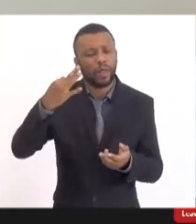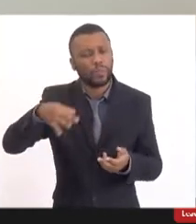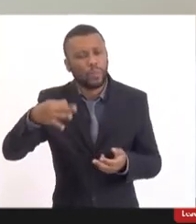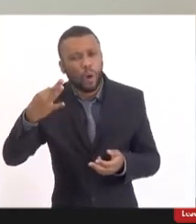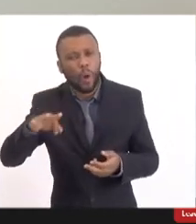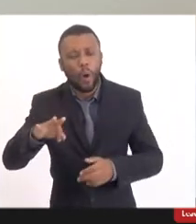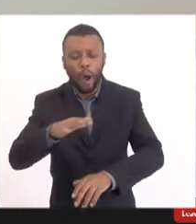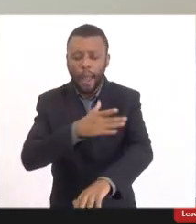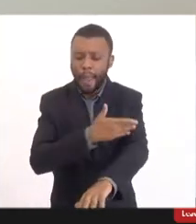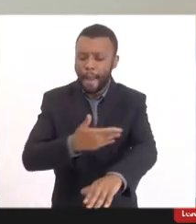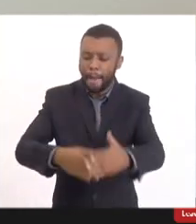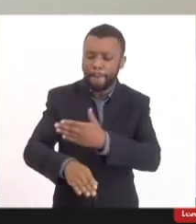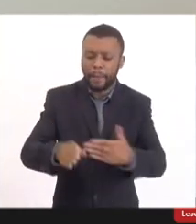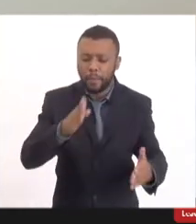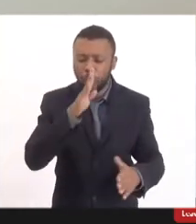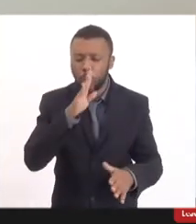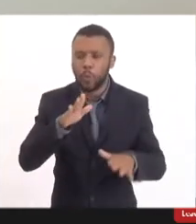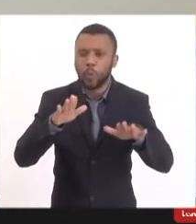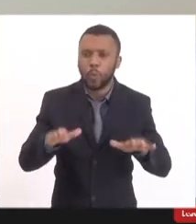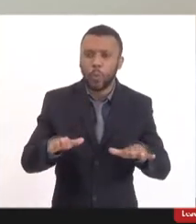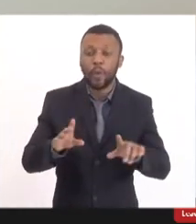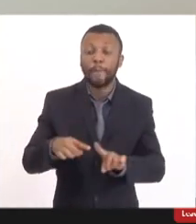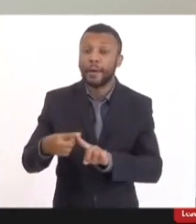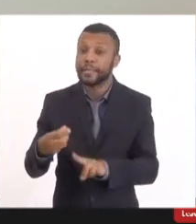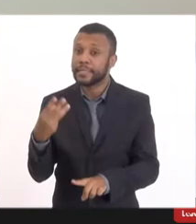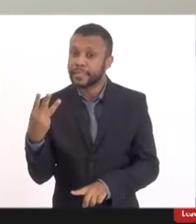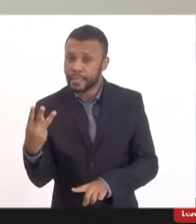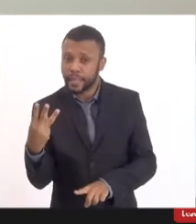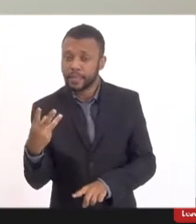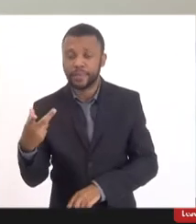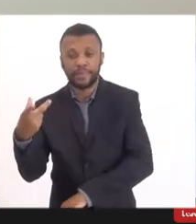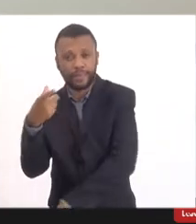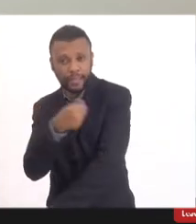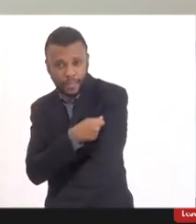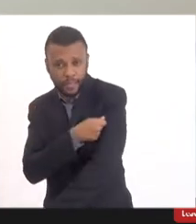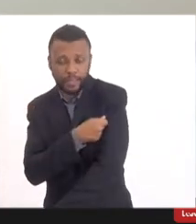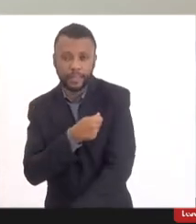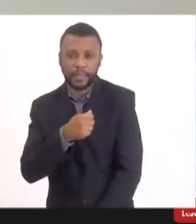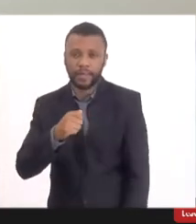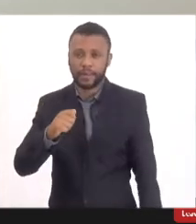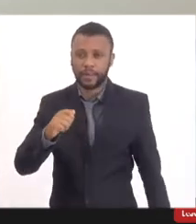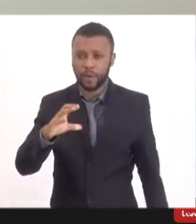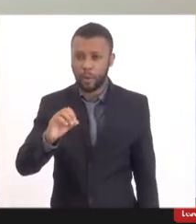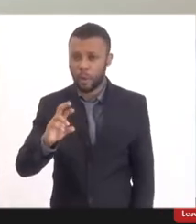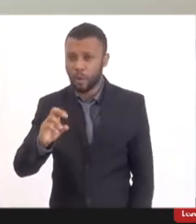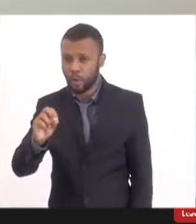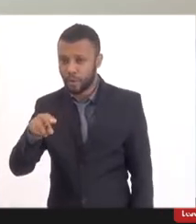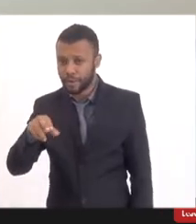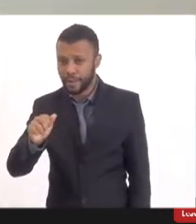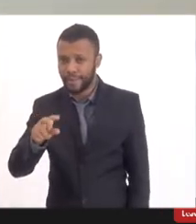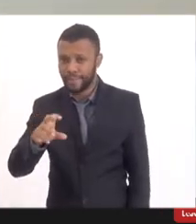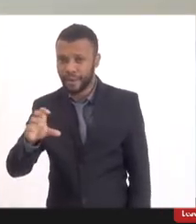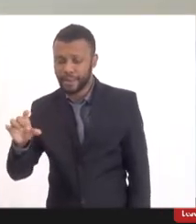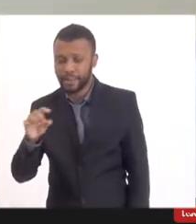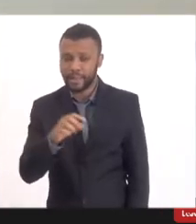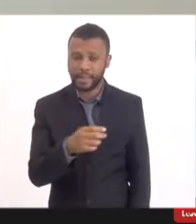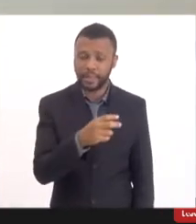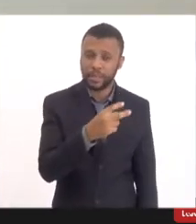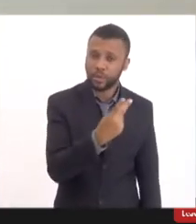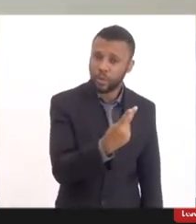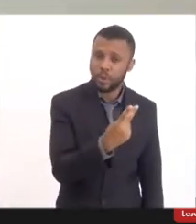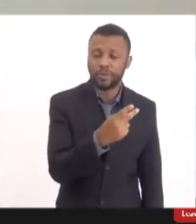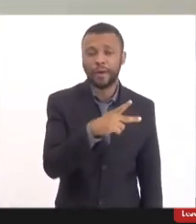relacionada à hipotonia, sendo três com a vacina Coronavac, três com a vacina Pfizer pediátrica. E nós temos